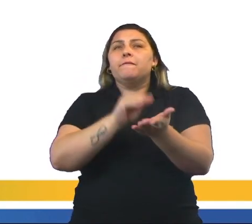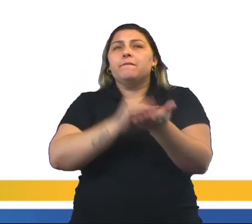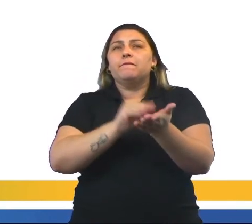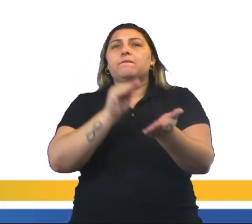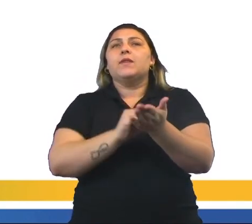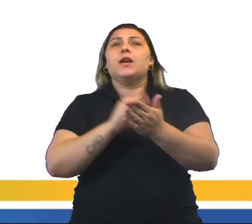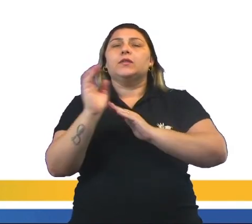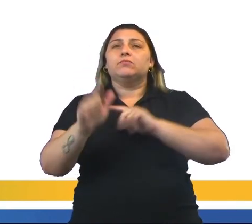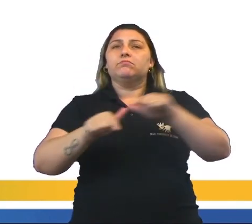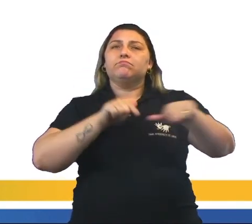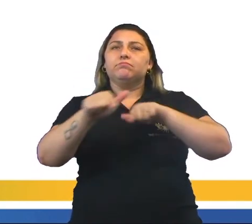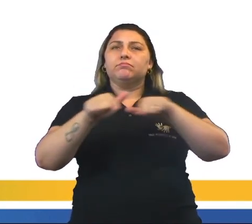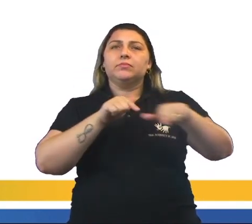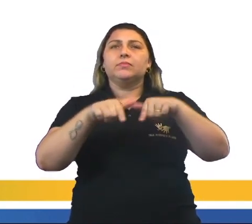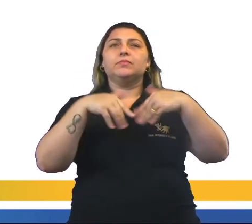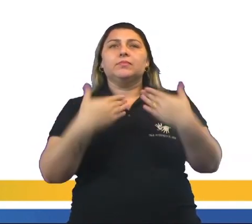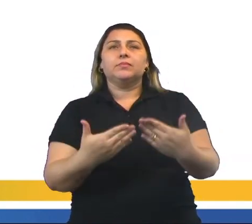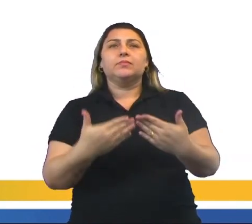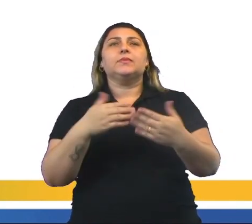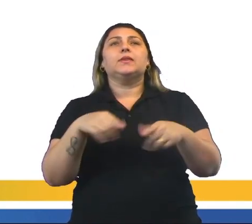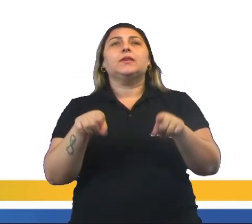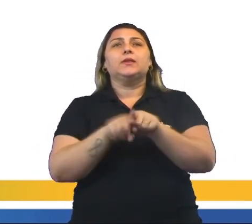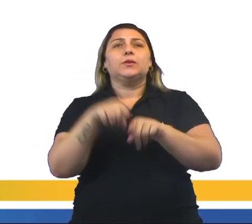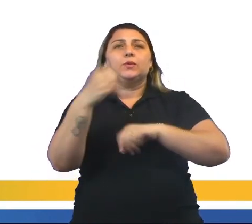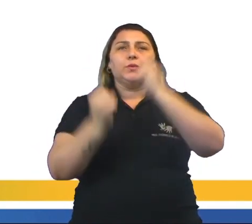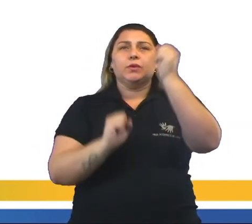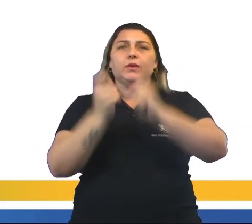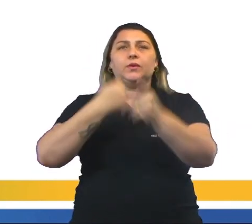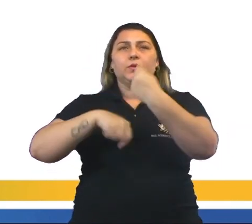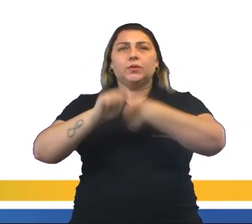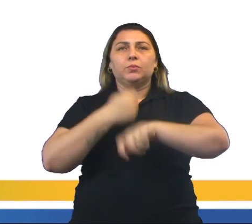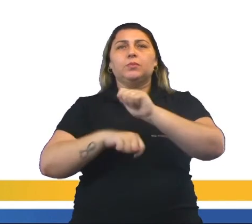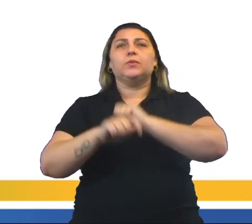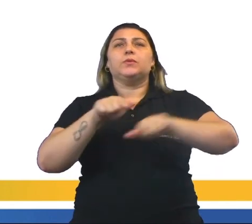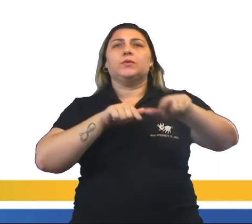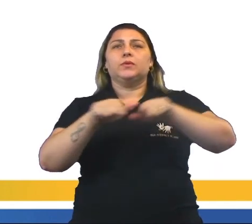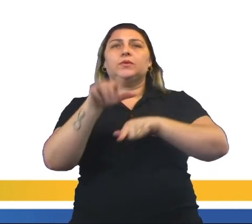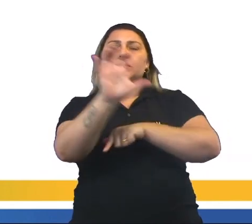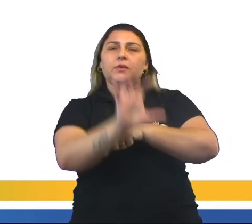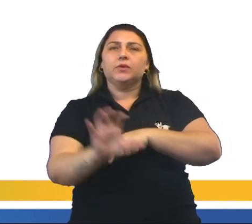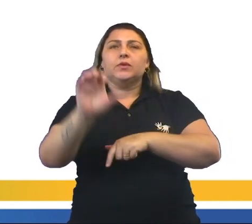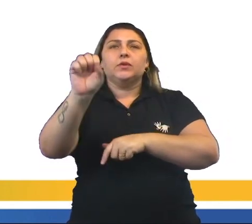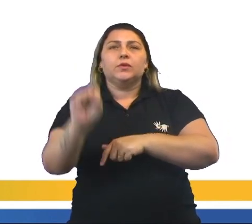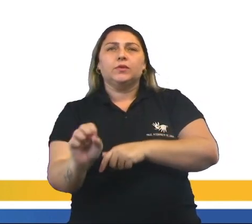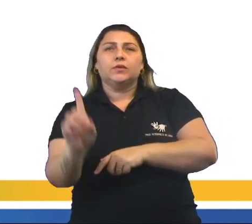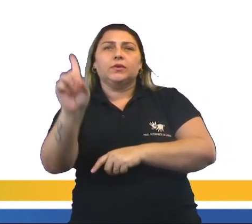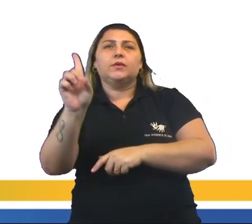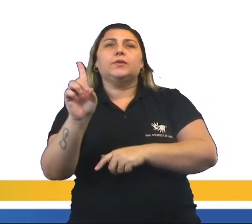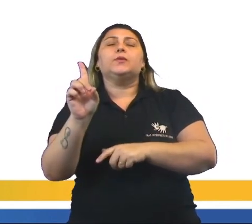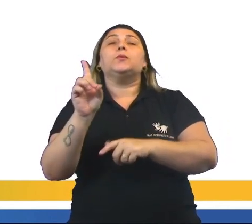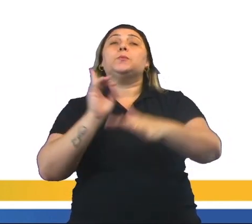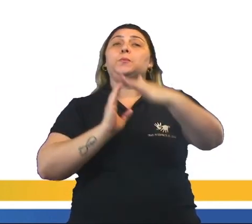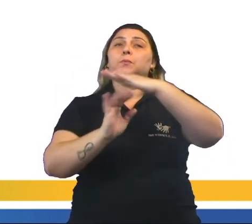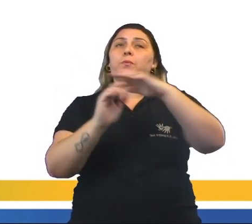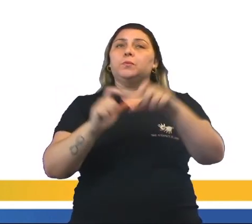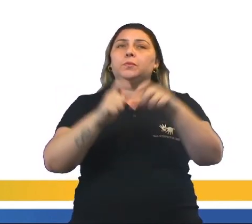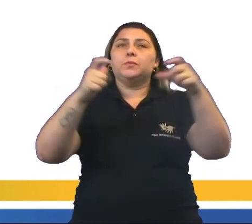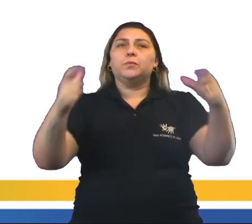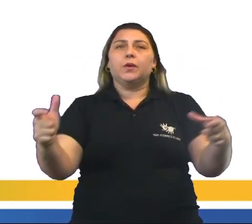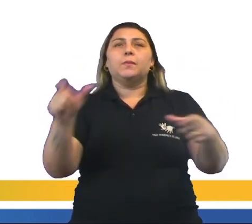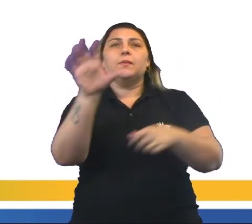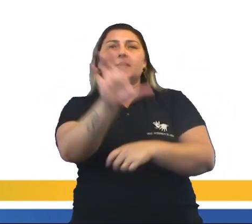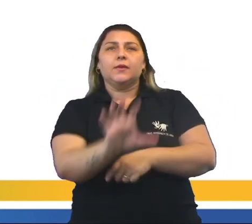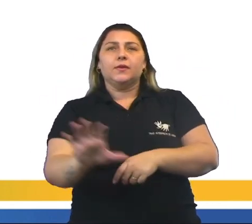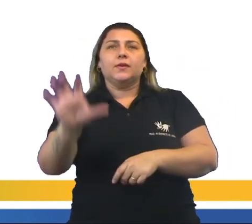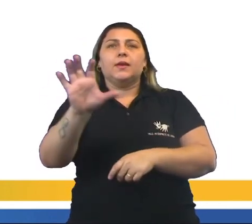do mercado de trabalho e de serviço e com a concentração industrial, econômica e de serviço da região sudeste. O fluxo migratório para essa